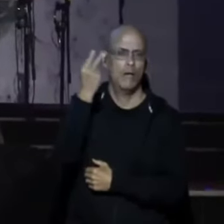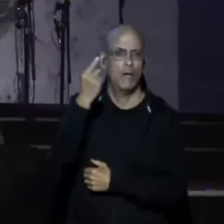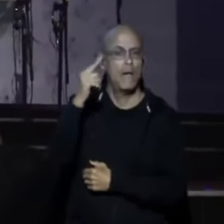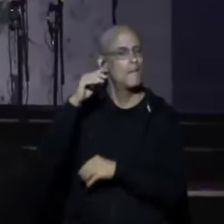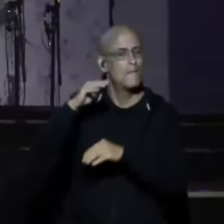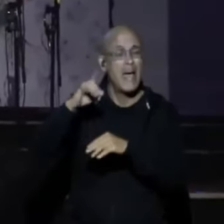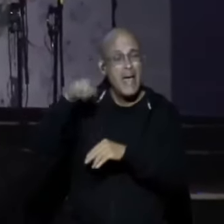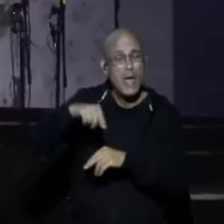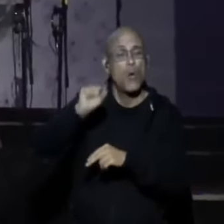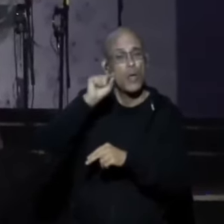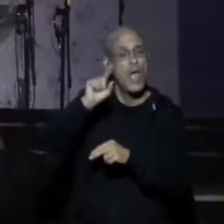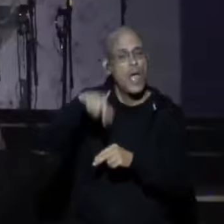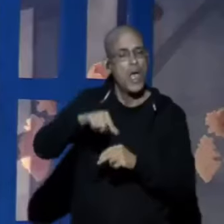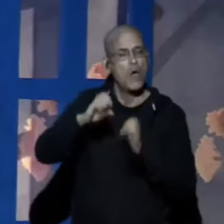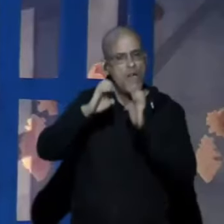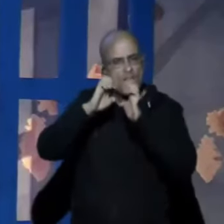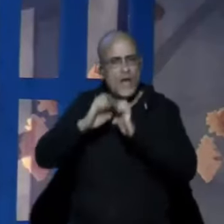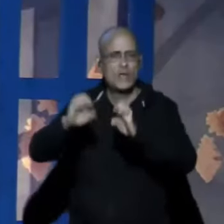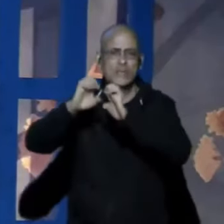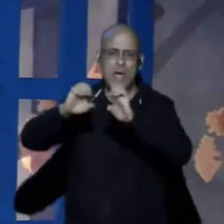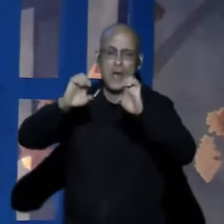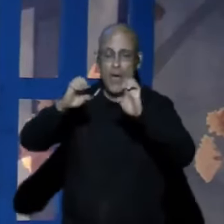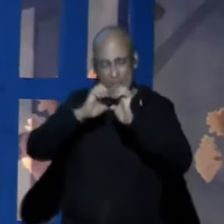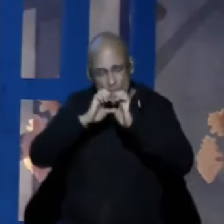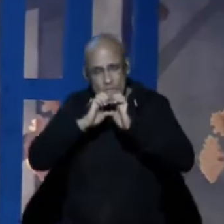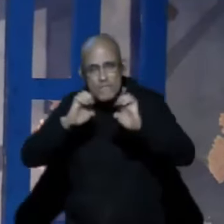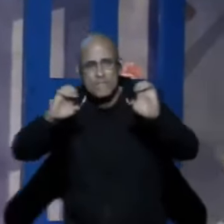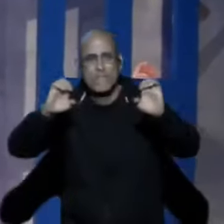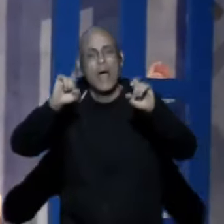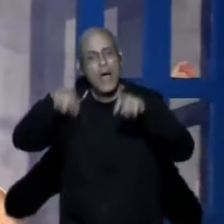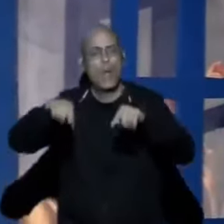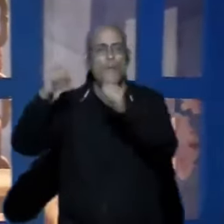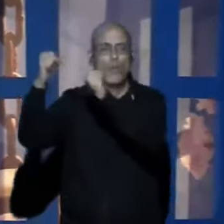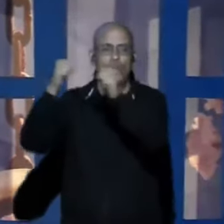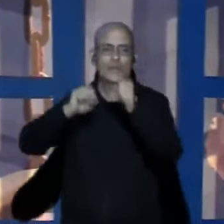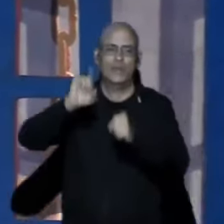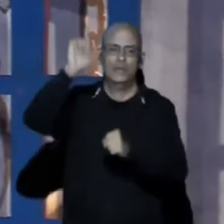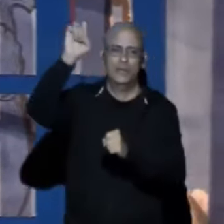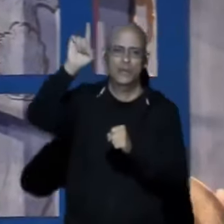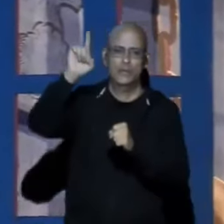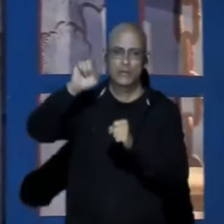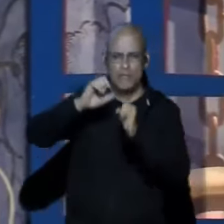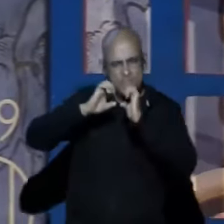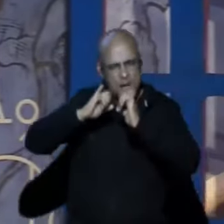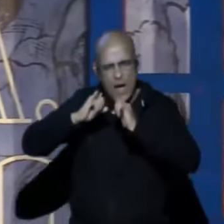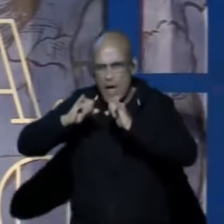tesouro do Evangelho Que é o poder de Deus Para a salvação de todo aquele que crê